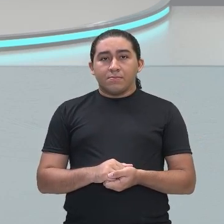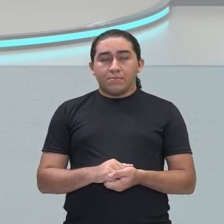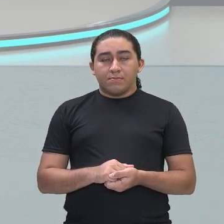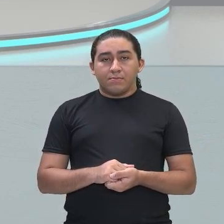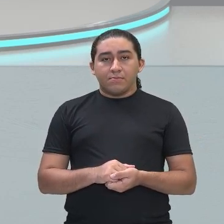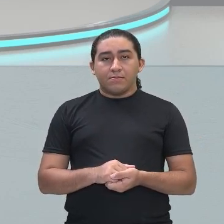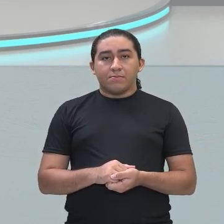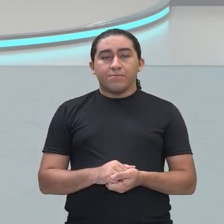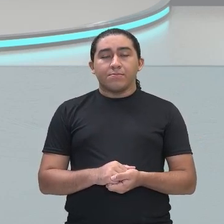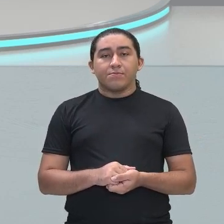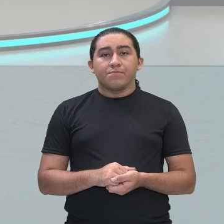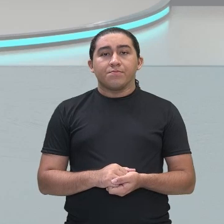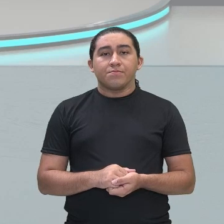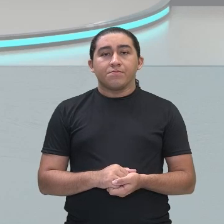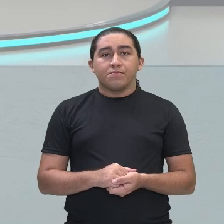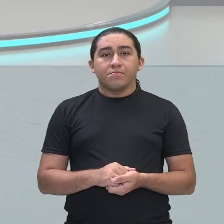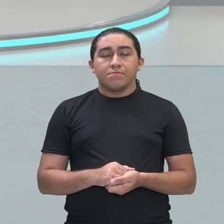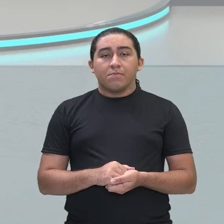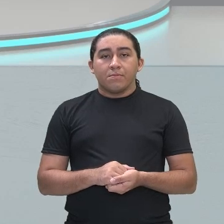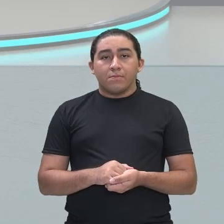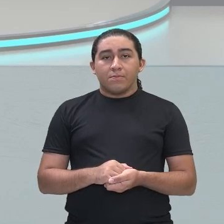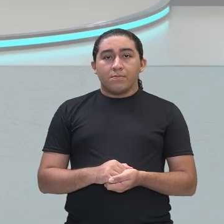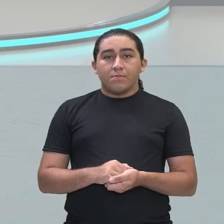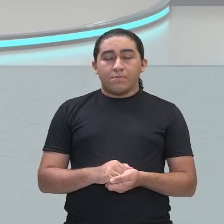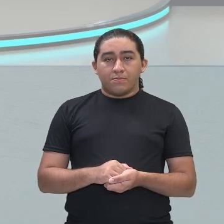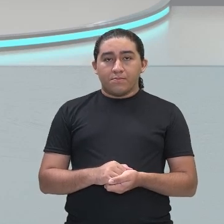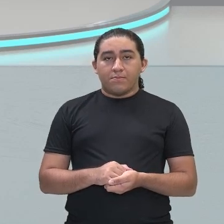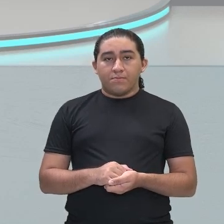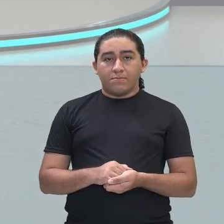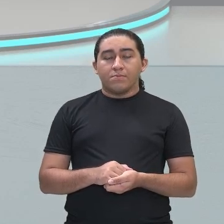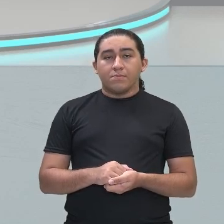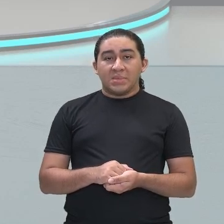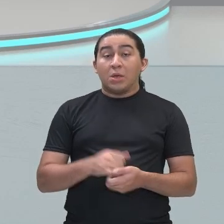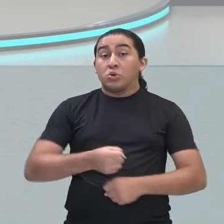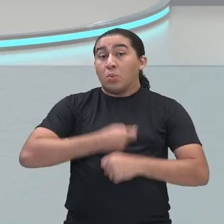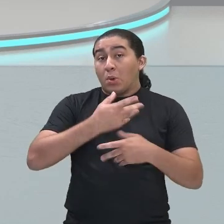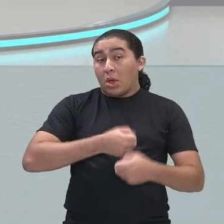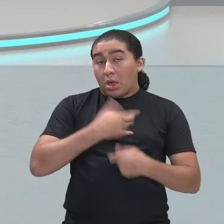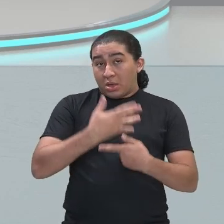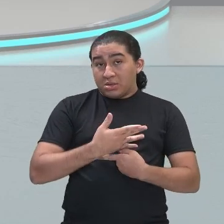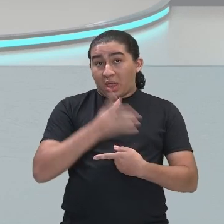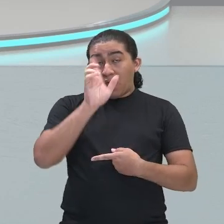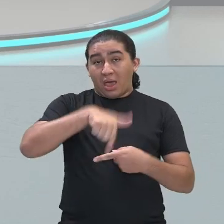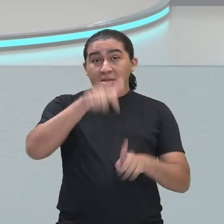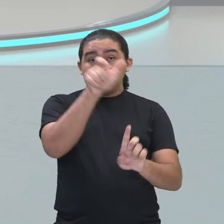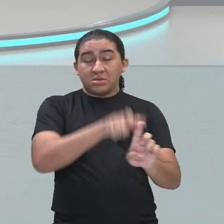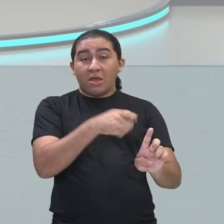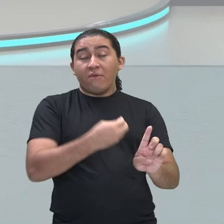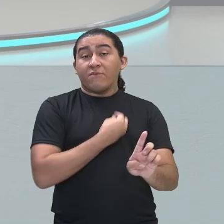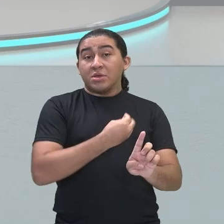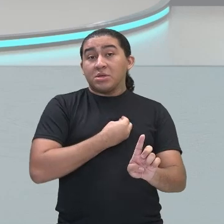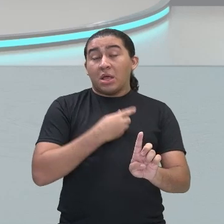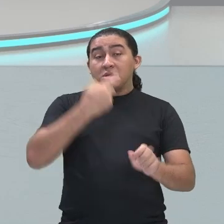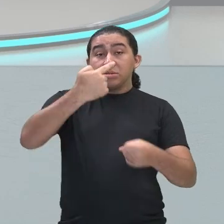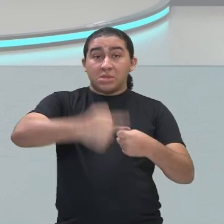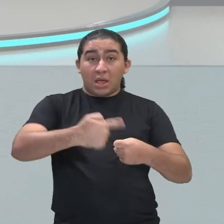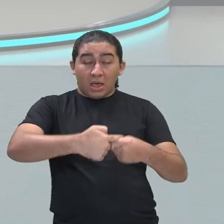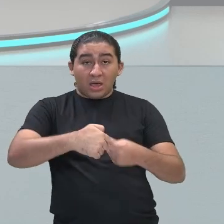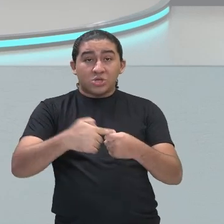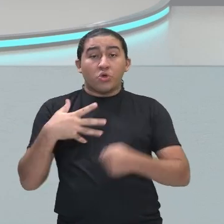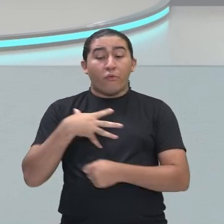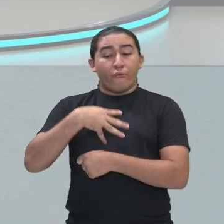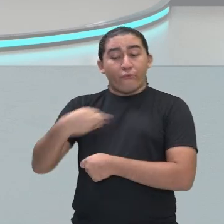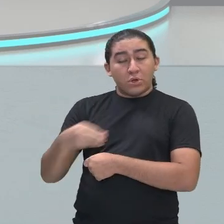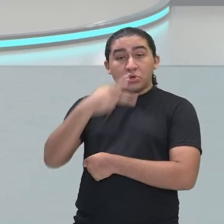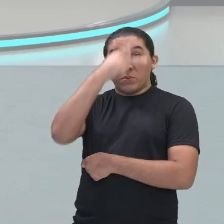poetas que viviam nas cidades, filhos dos nobres, das pessoas, dos burgueses,